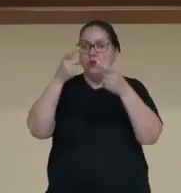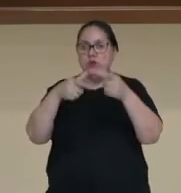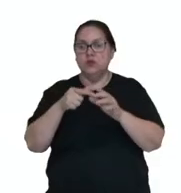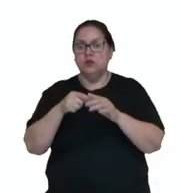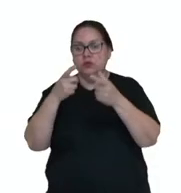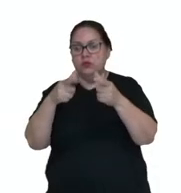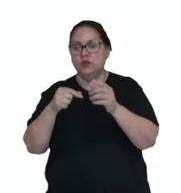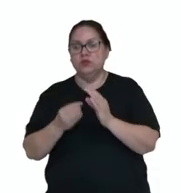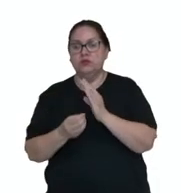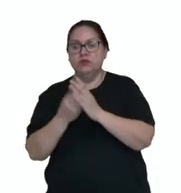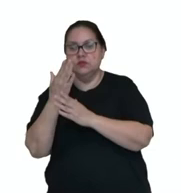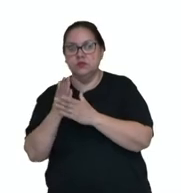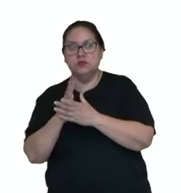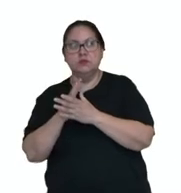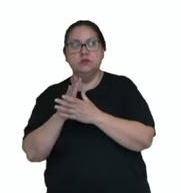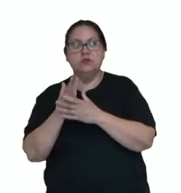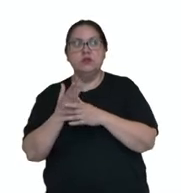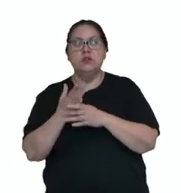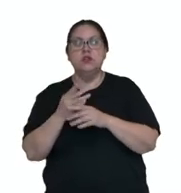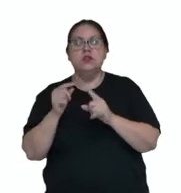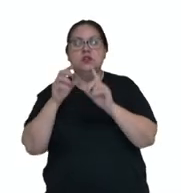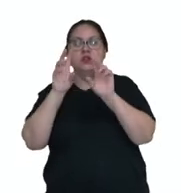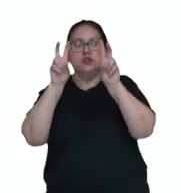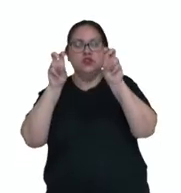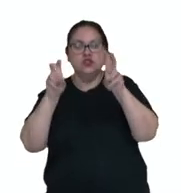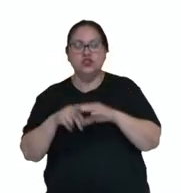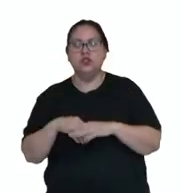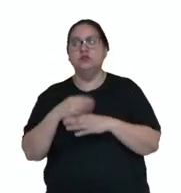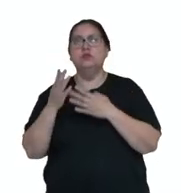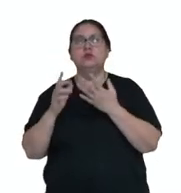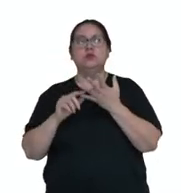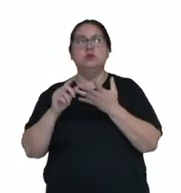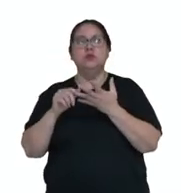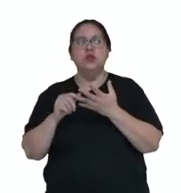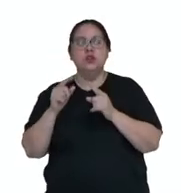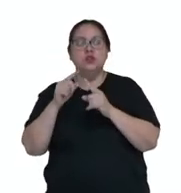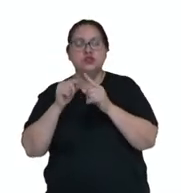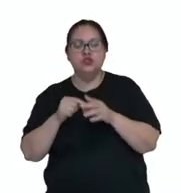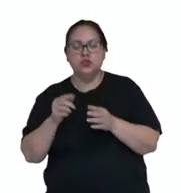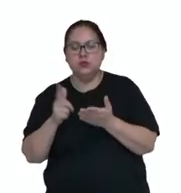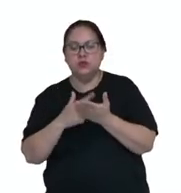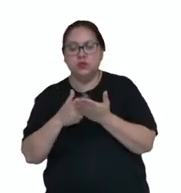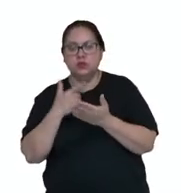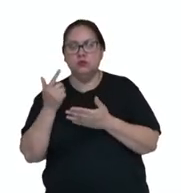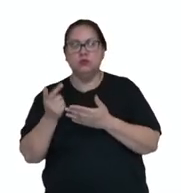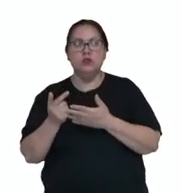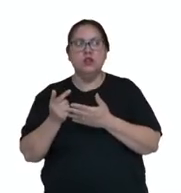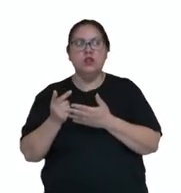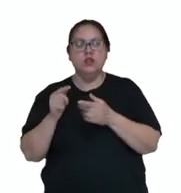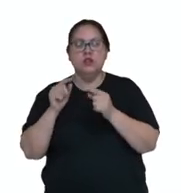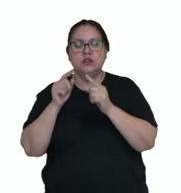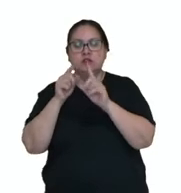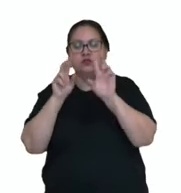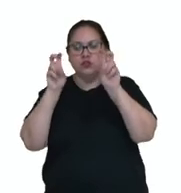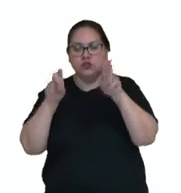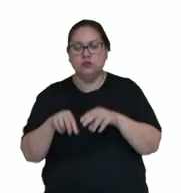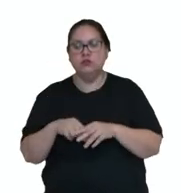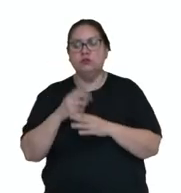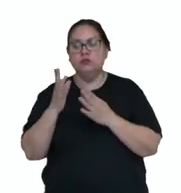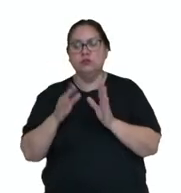Sessão onde é publicado o texto. Título da obra. Tipo de literatura. Título da resenha.